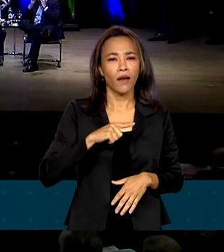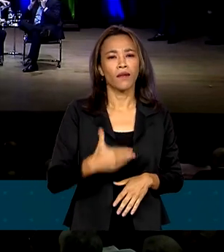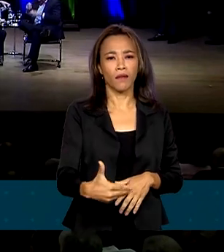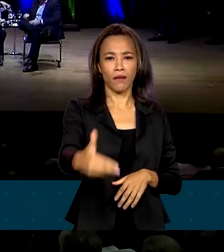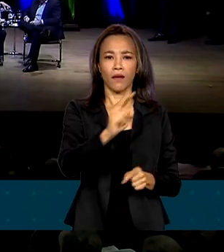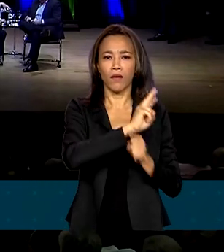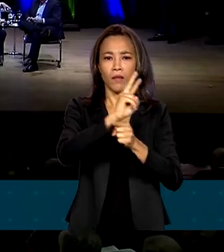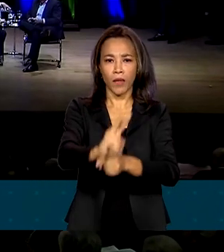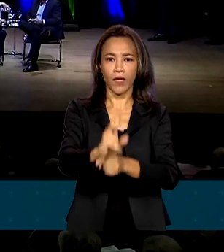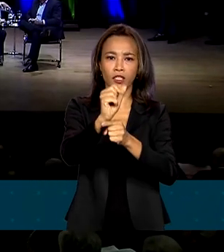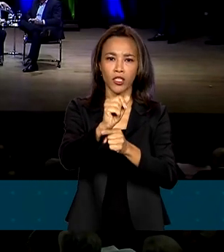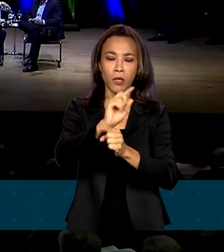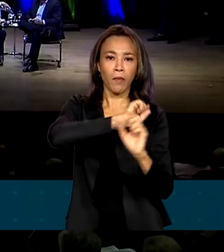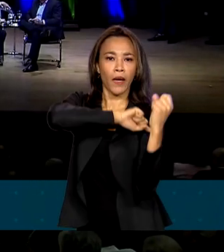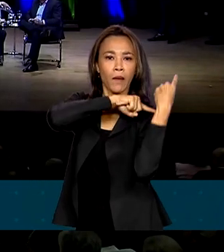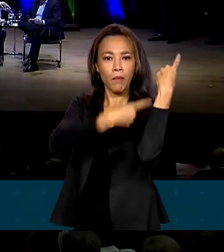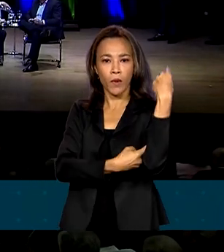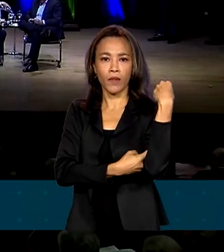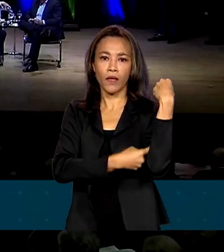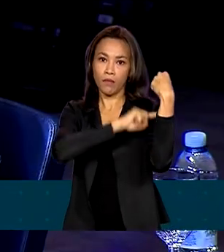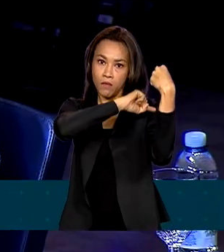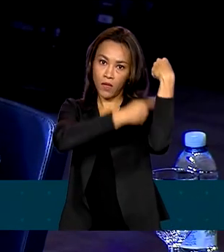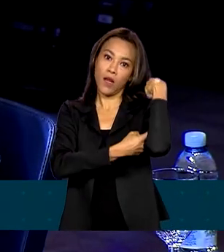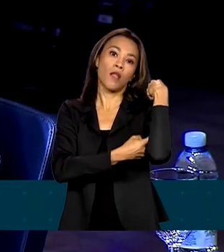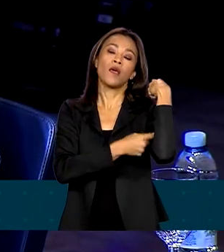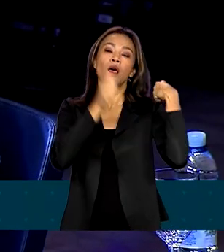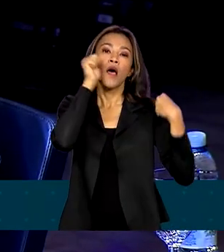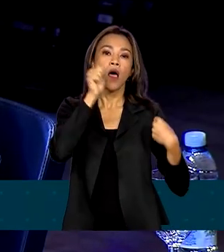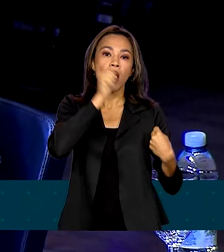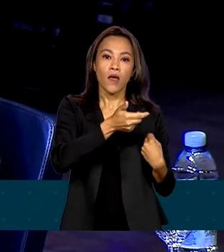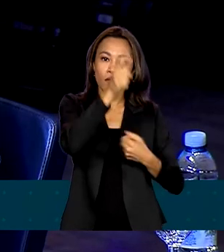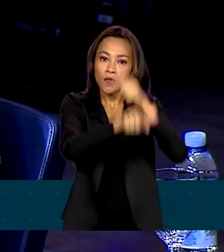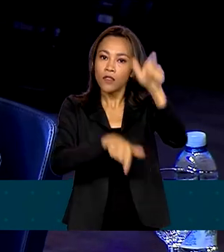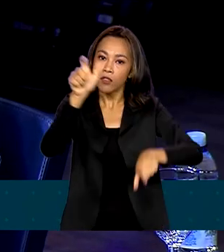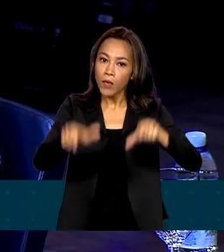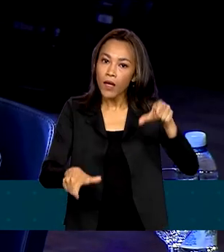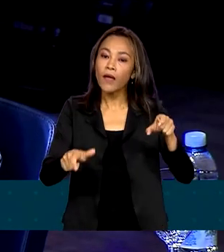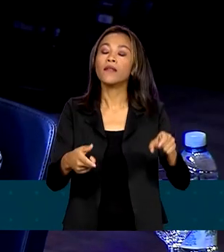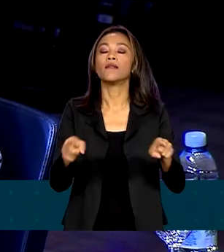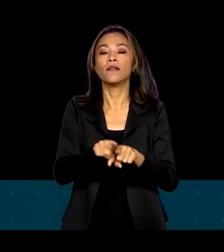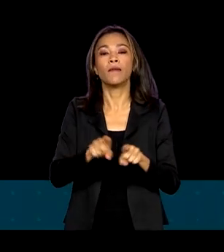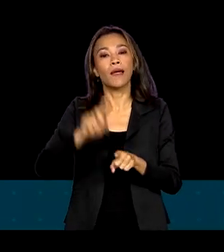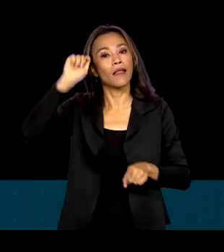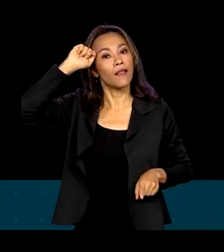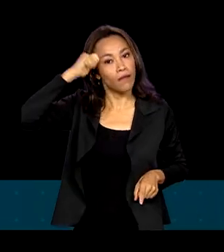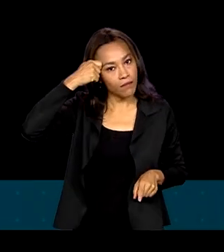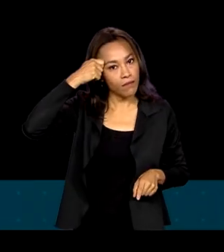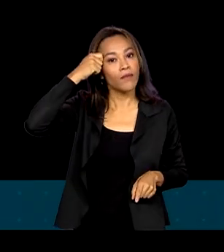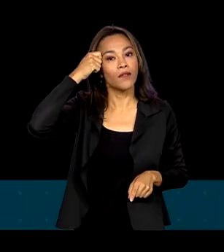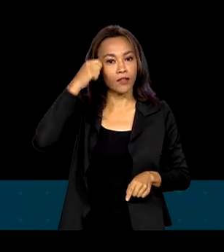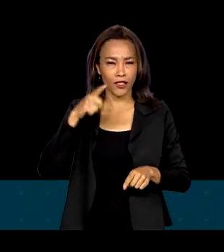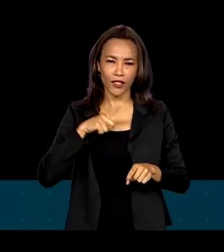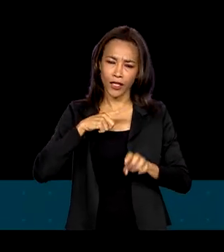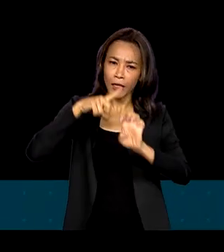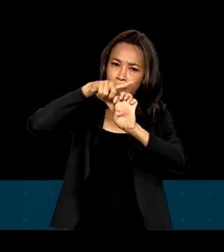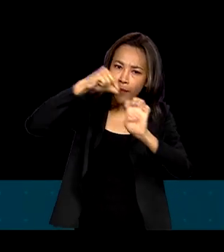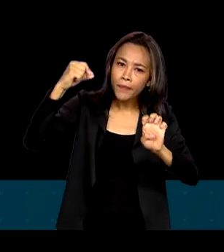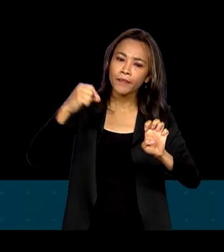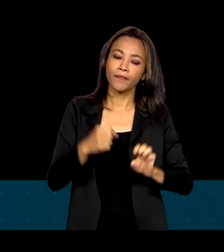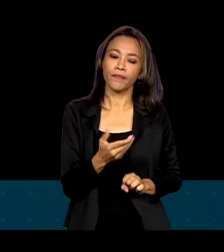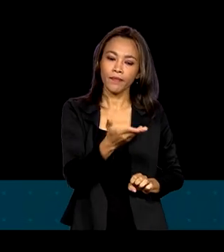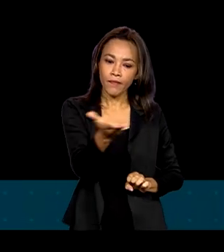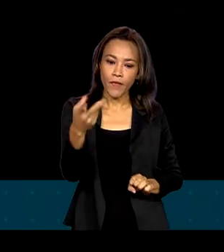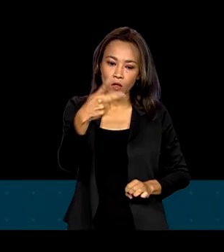políticas de empoderamento e inclusão de mulheres e negros empreendedores. No seu discurso,